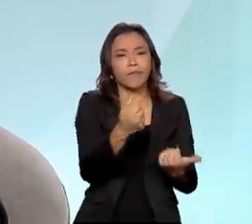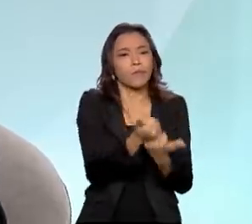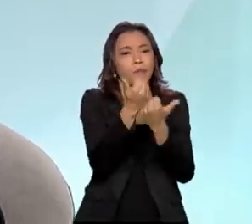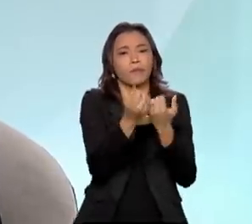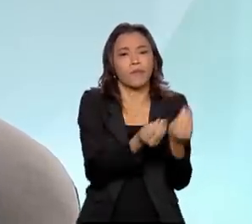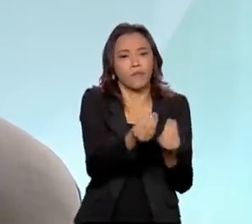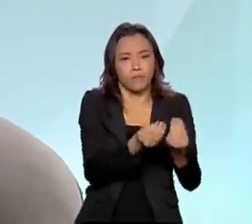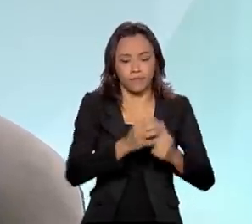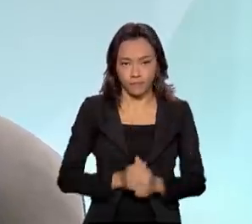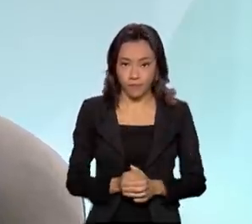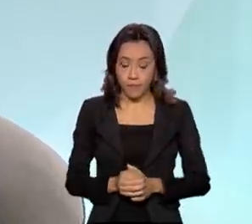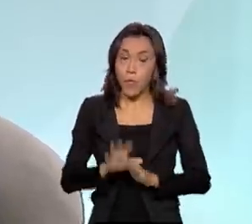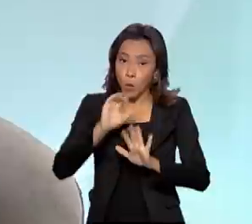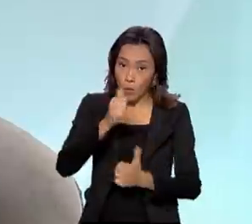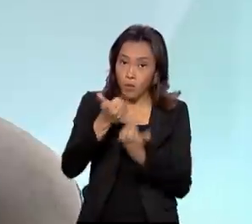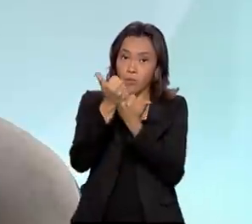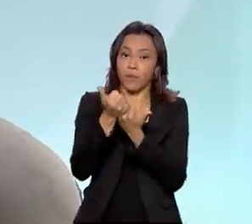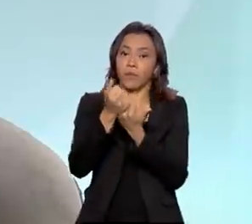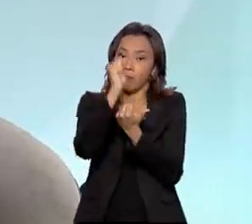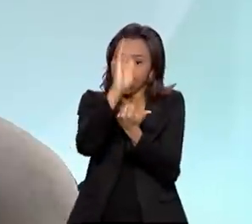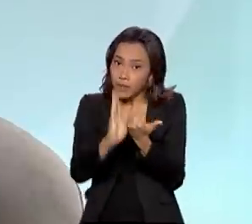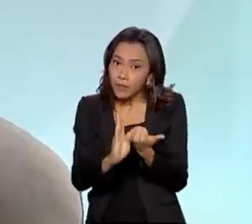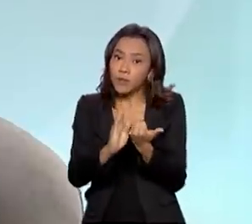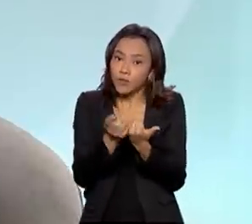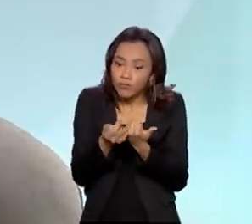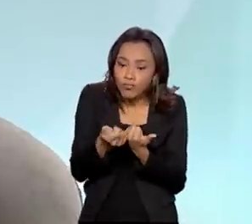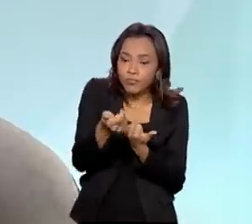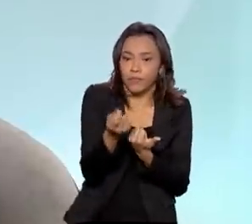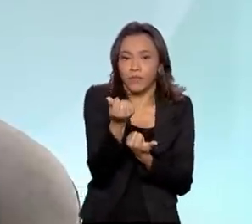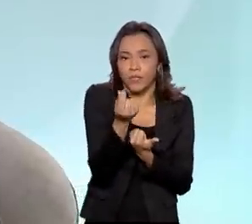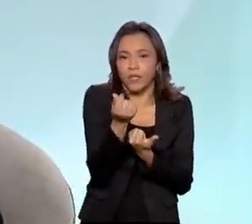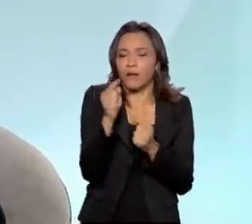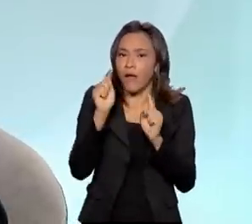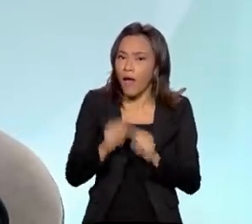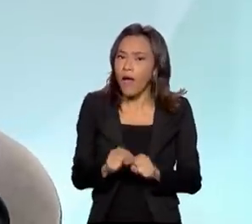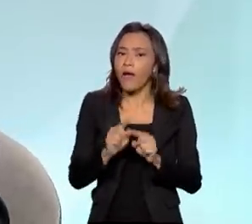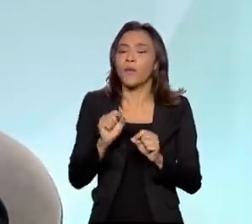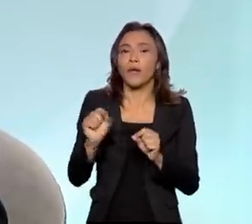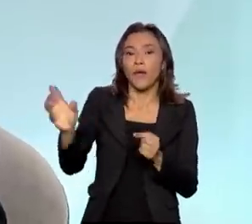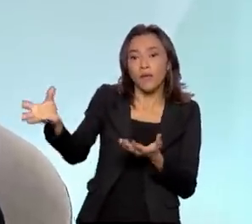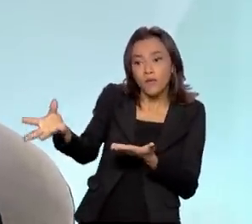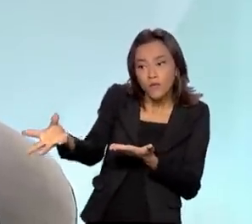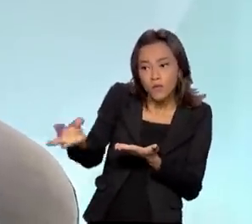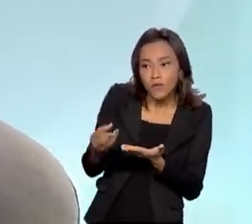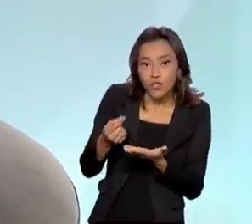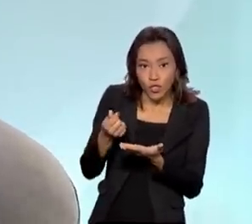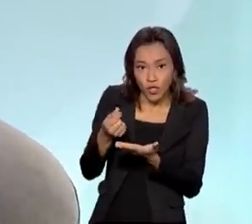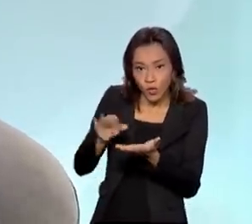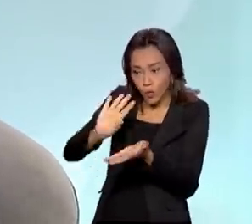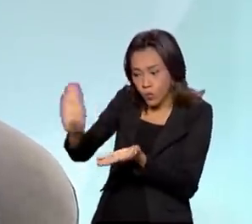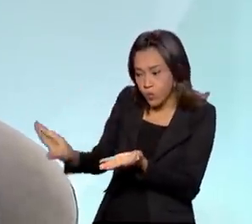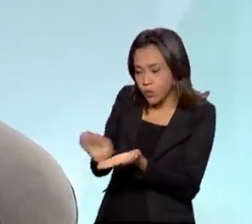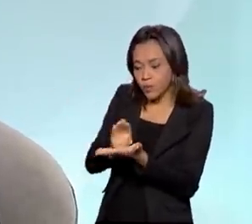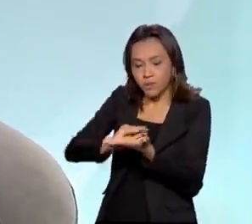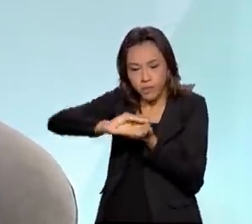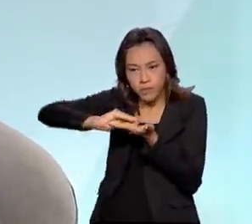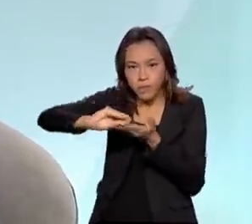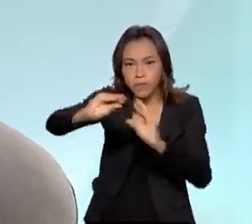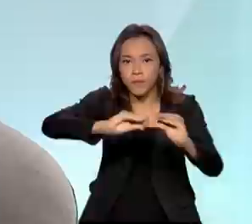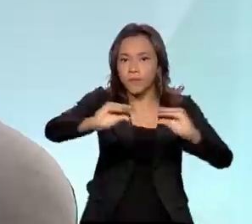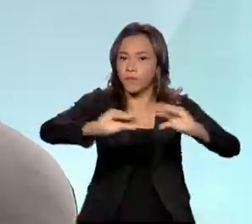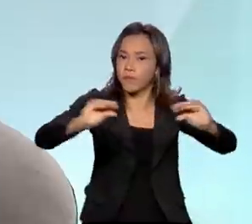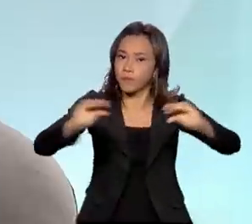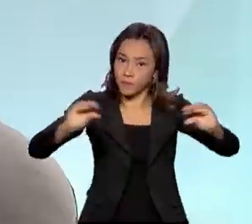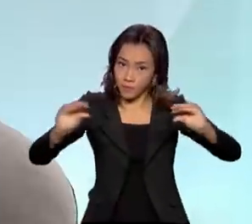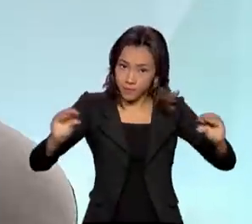Auxílio Brasil, Paulo, ele trata-se de uma evolução nos programas de transferência de renda executados no governo federal.